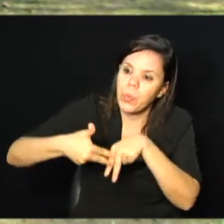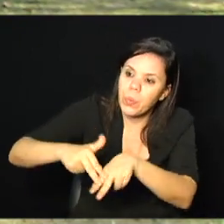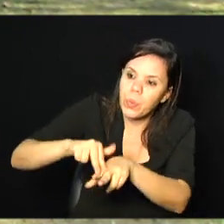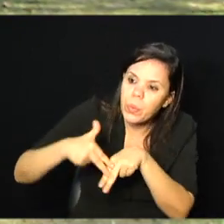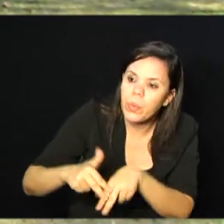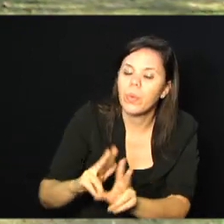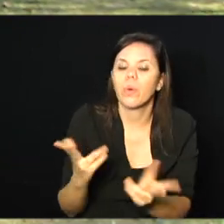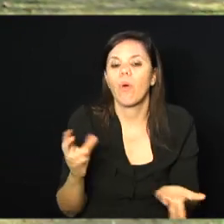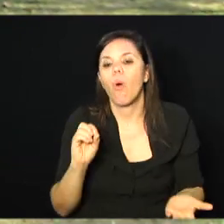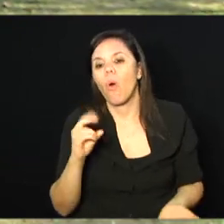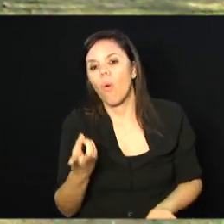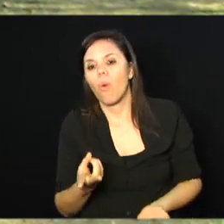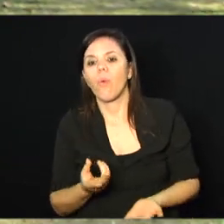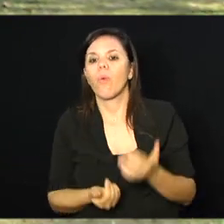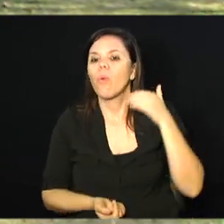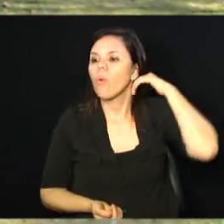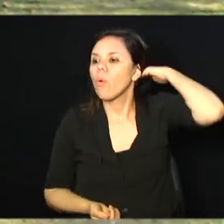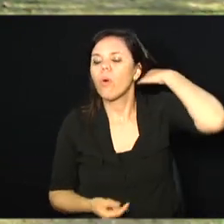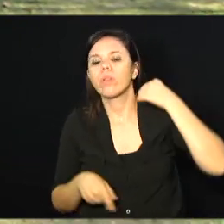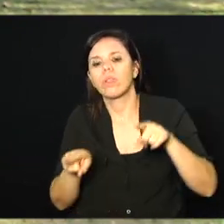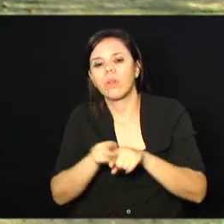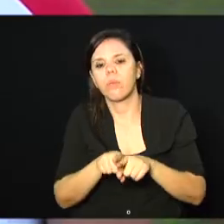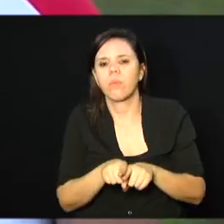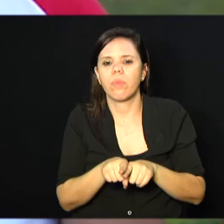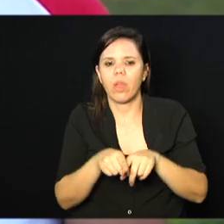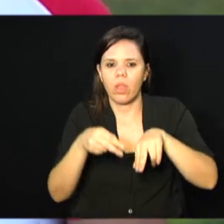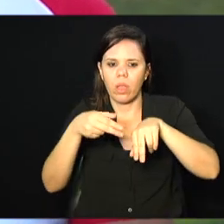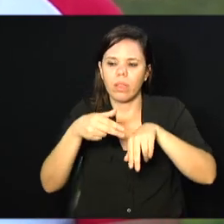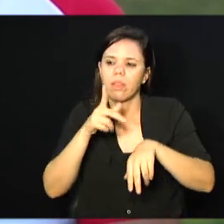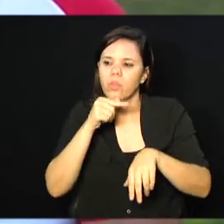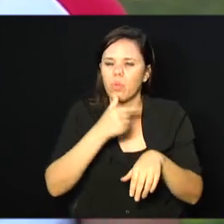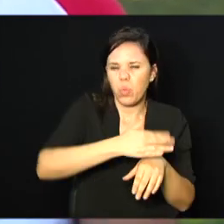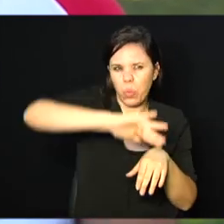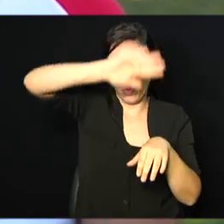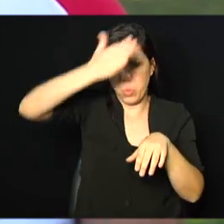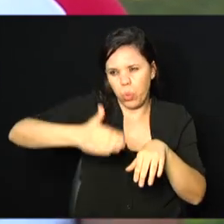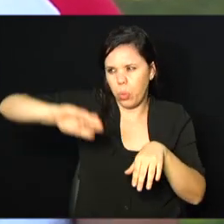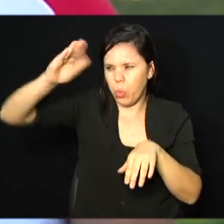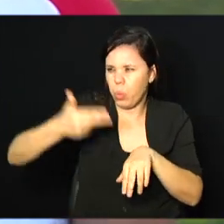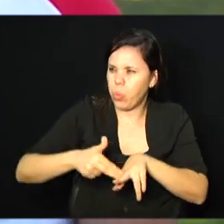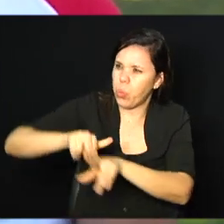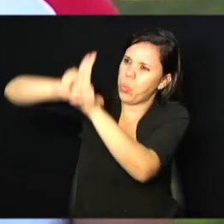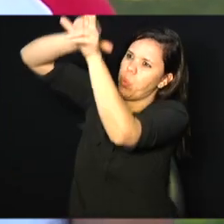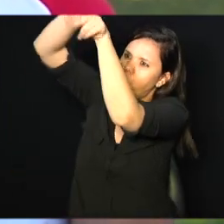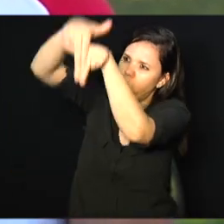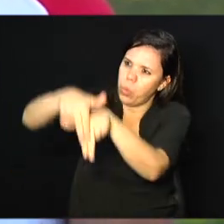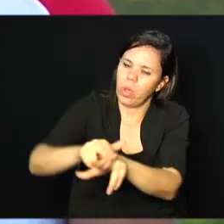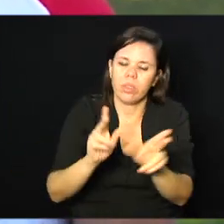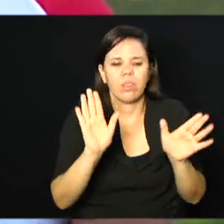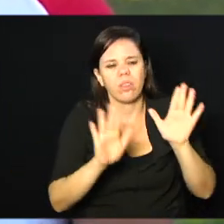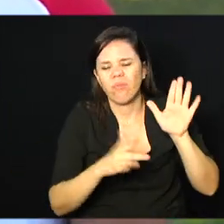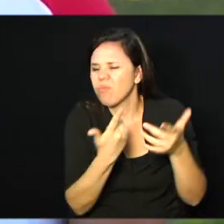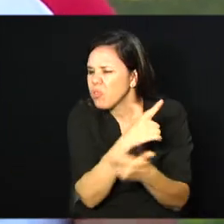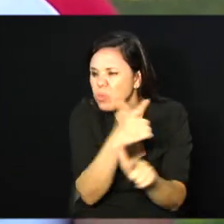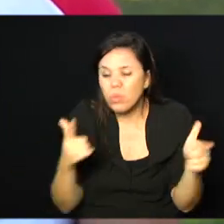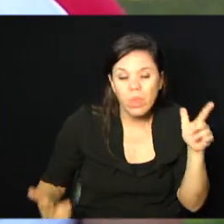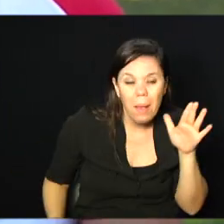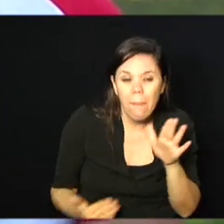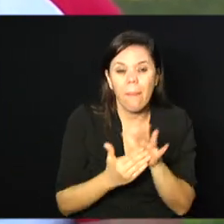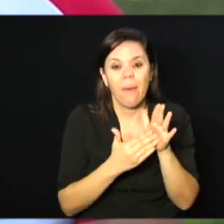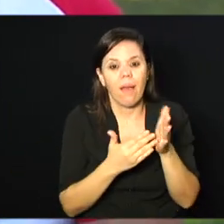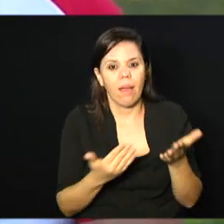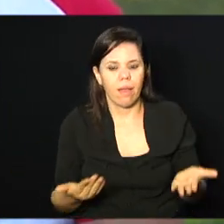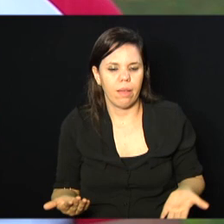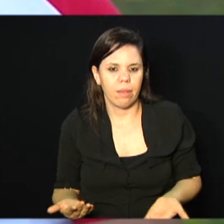andando de... surfando. Então, quer dizer, não existe barreira. E, às vezes, as barreiras, o que eu noto,